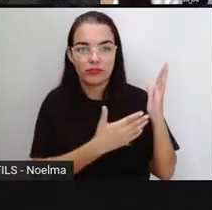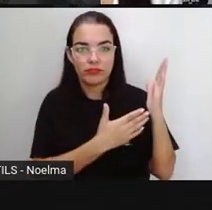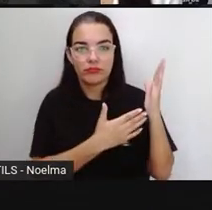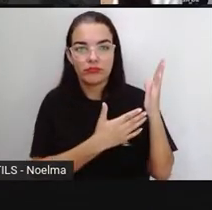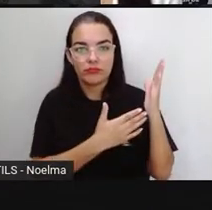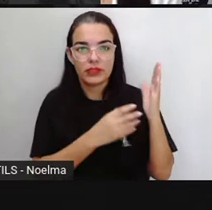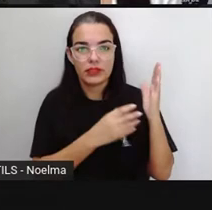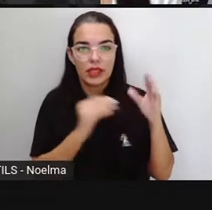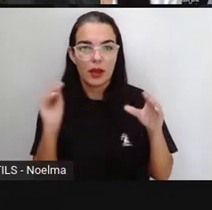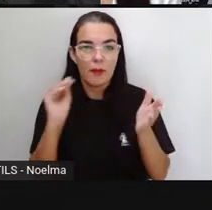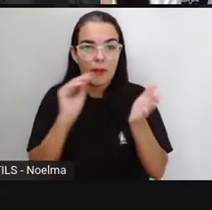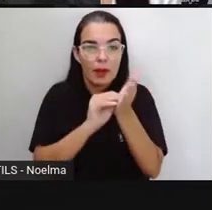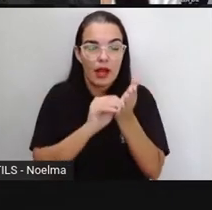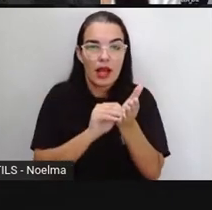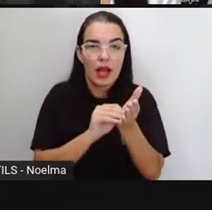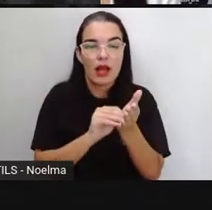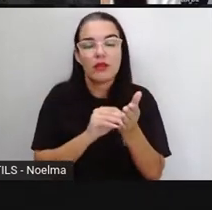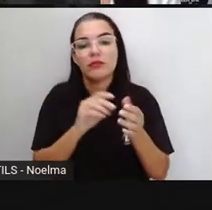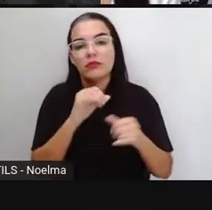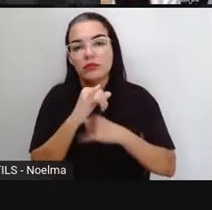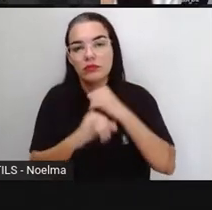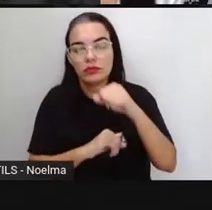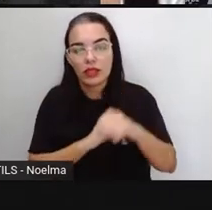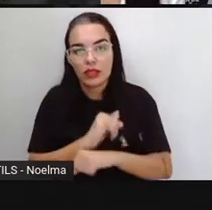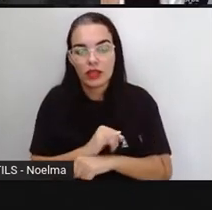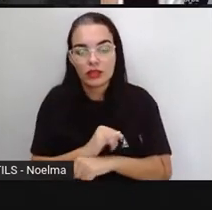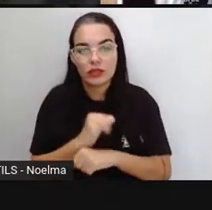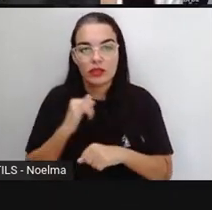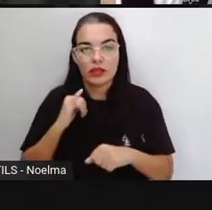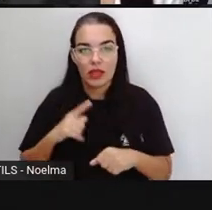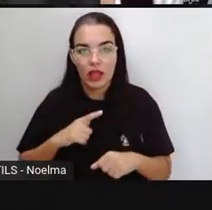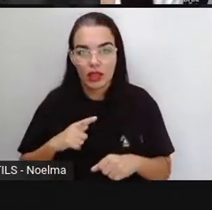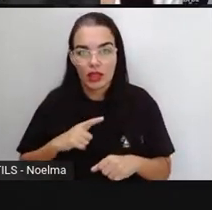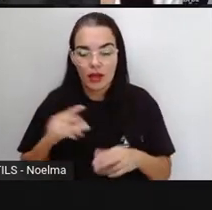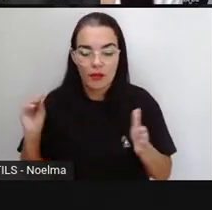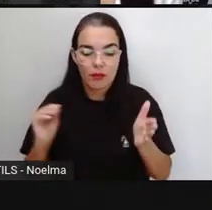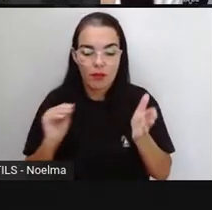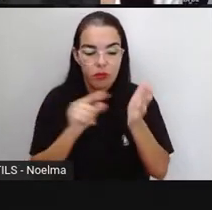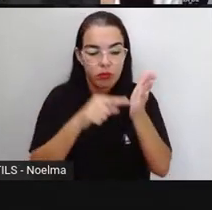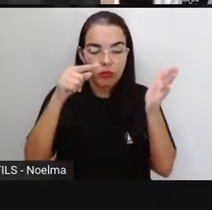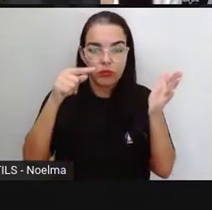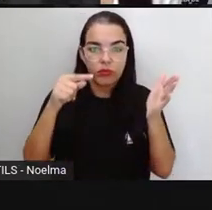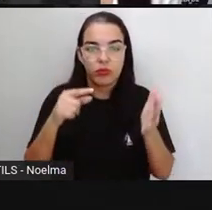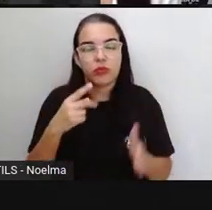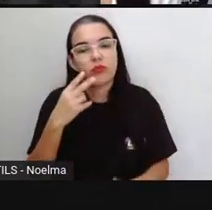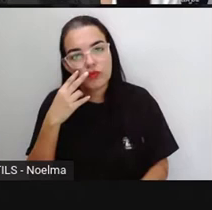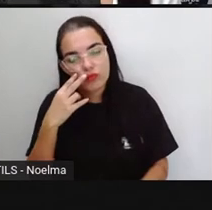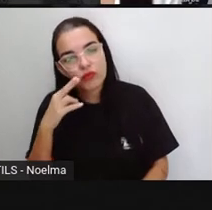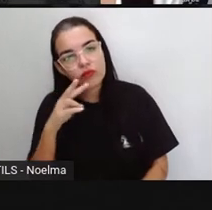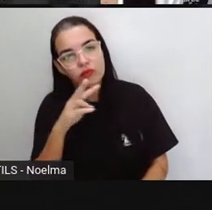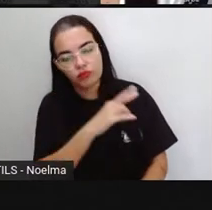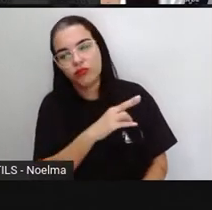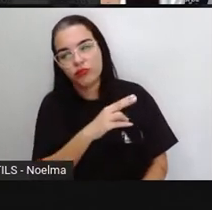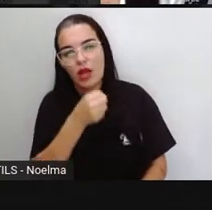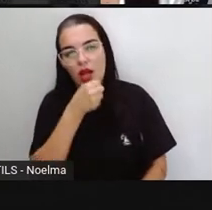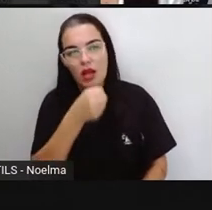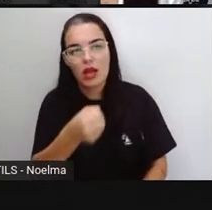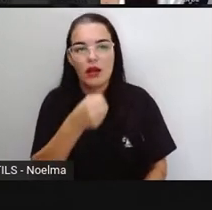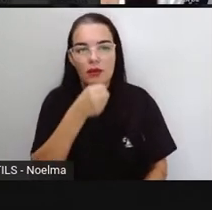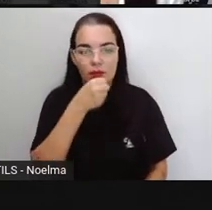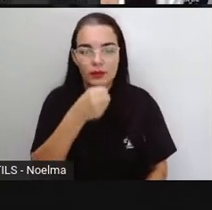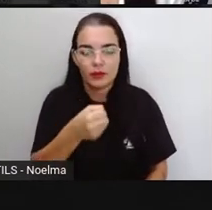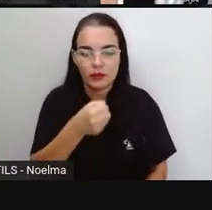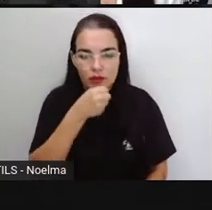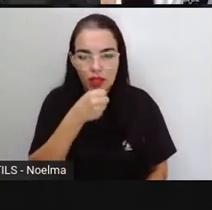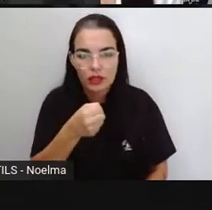agora vai entrar na página da internet com esse link, para que a gente possa observar a reportagem, né? Relacionada ao link